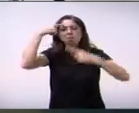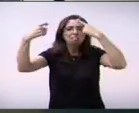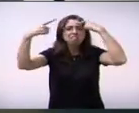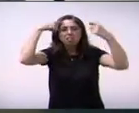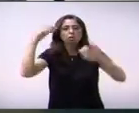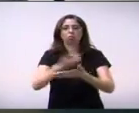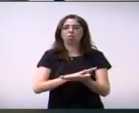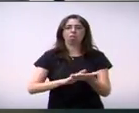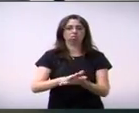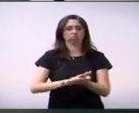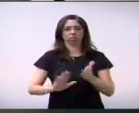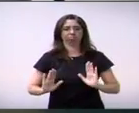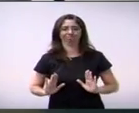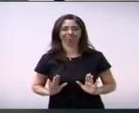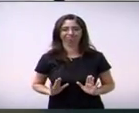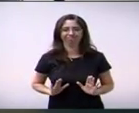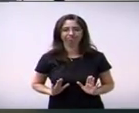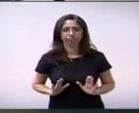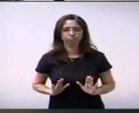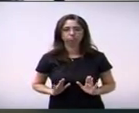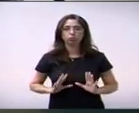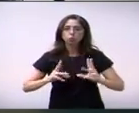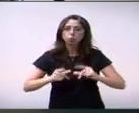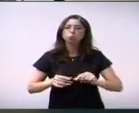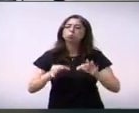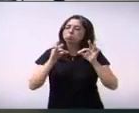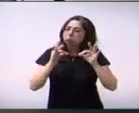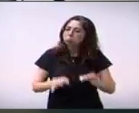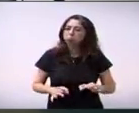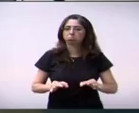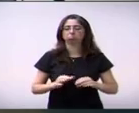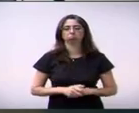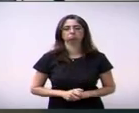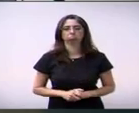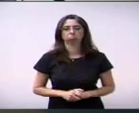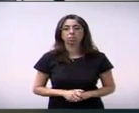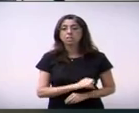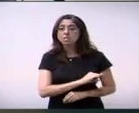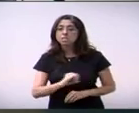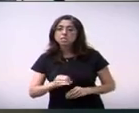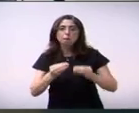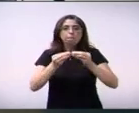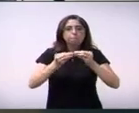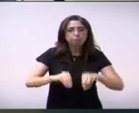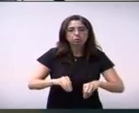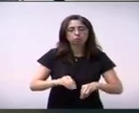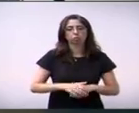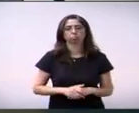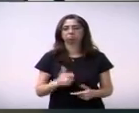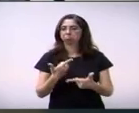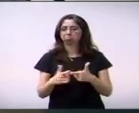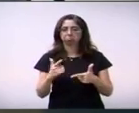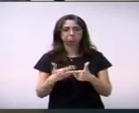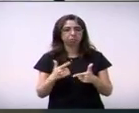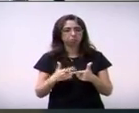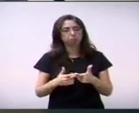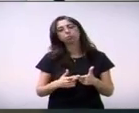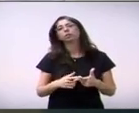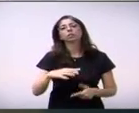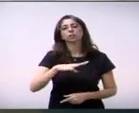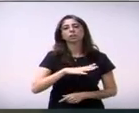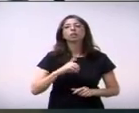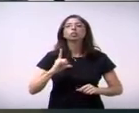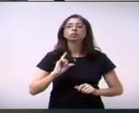absolutamente nada. E os danos ocasionados, deixando bem claro que o município continua podendo e